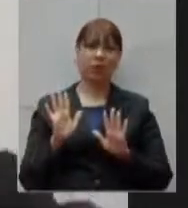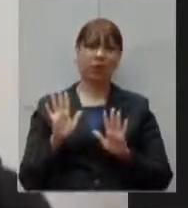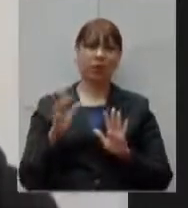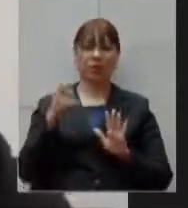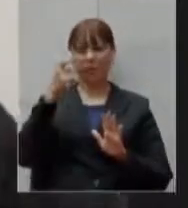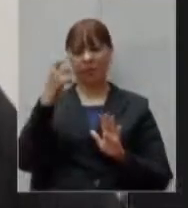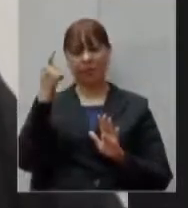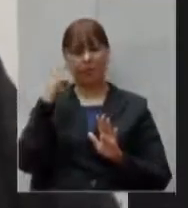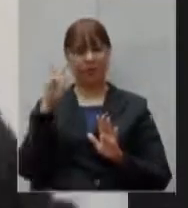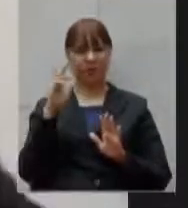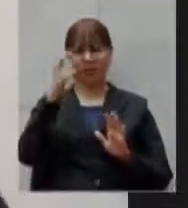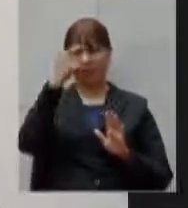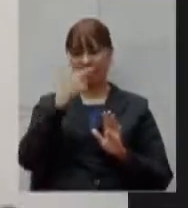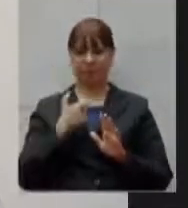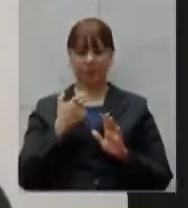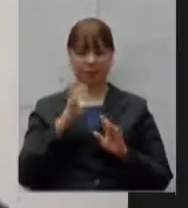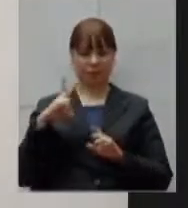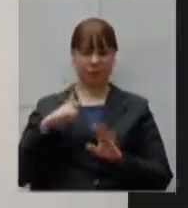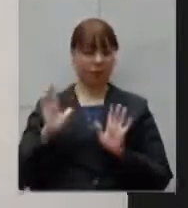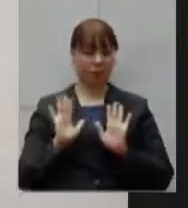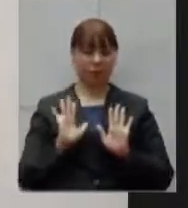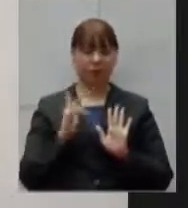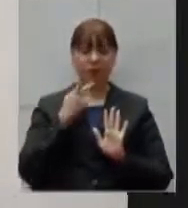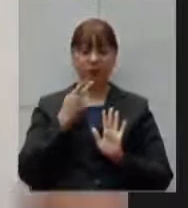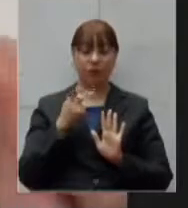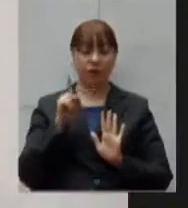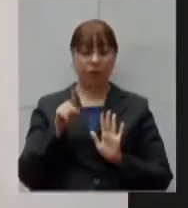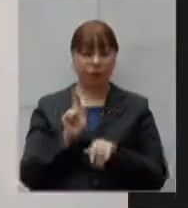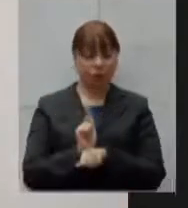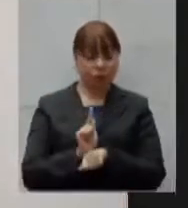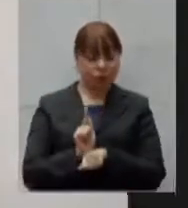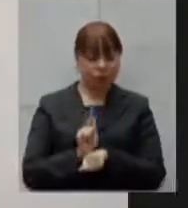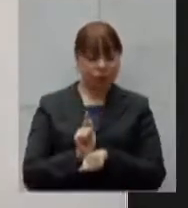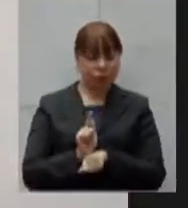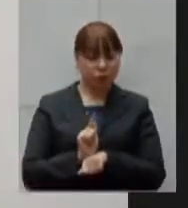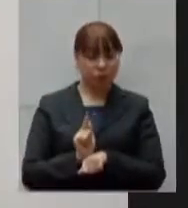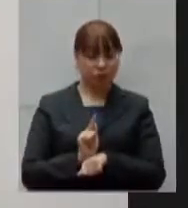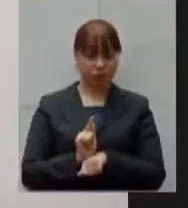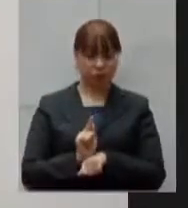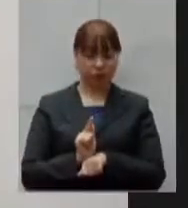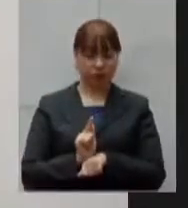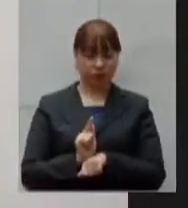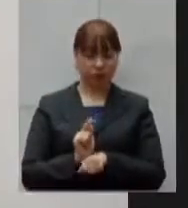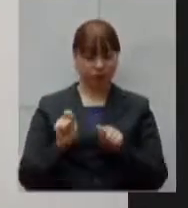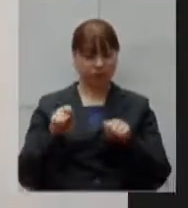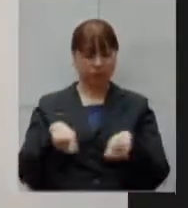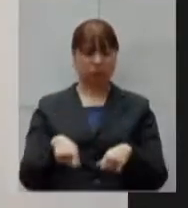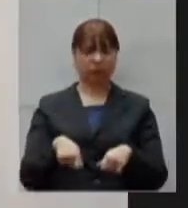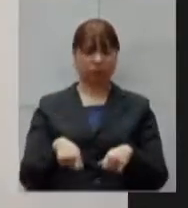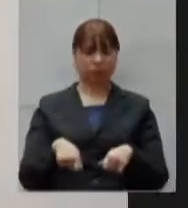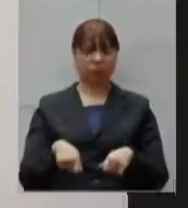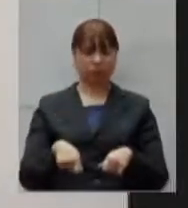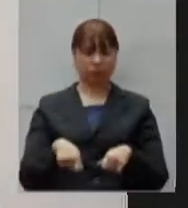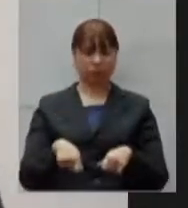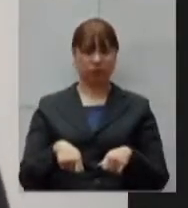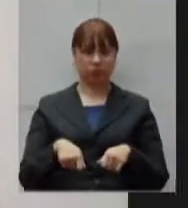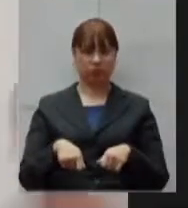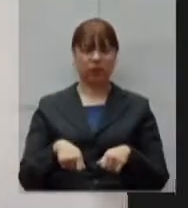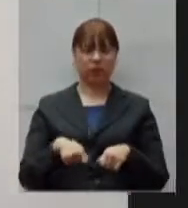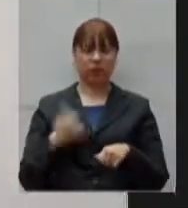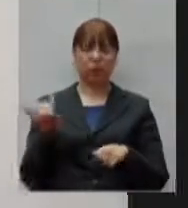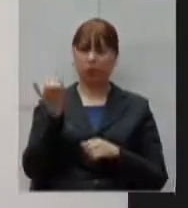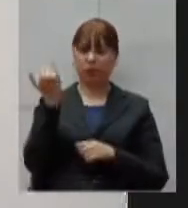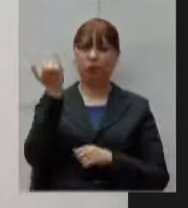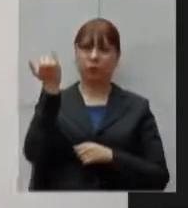de recurso nós não estamos falando disso nós estamos falando de gestão competente que é inclusive um valor muito prezado